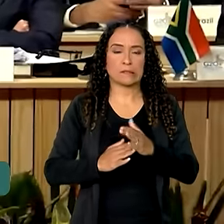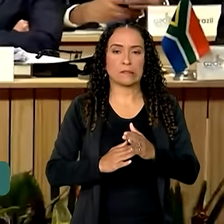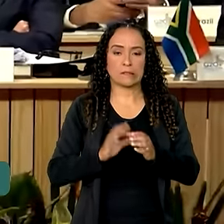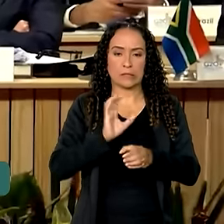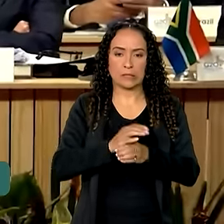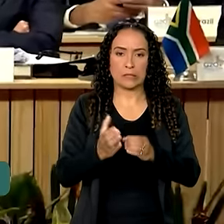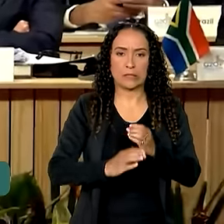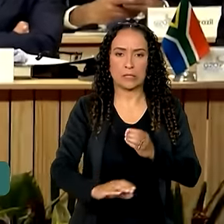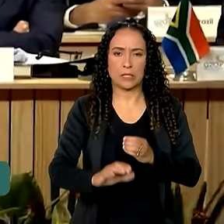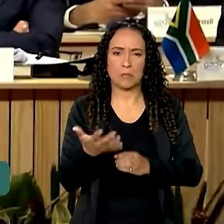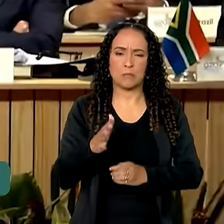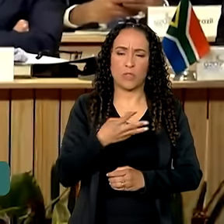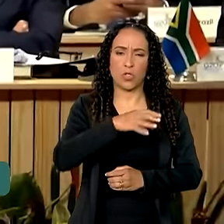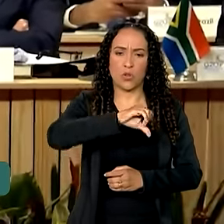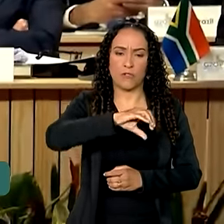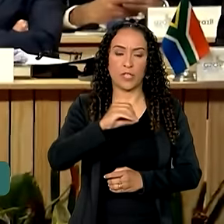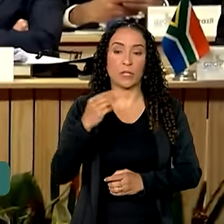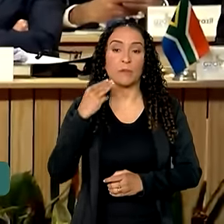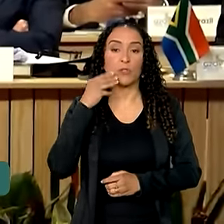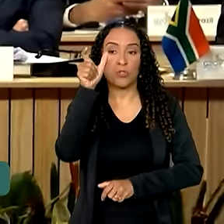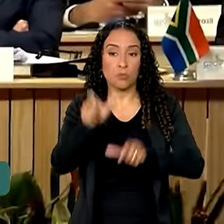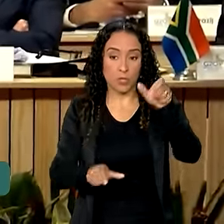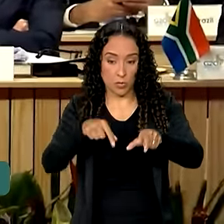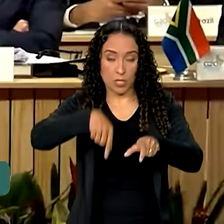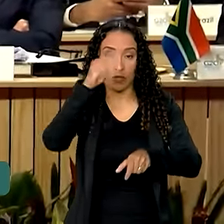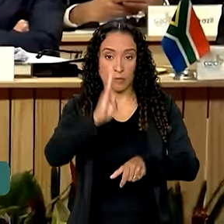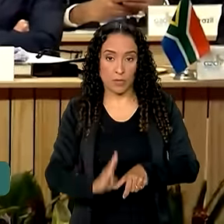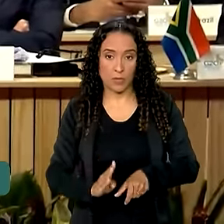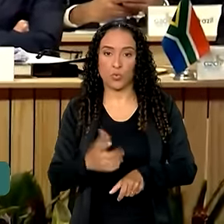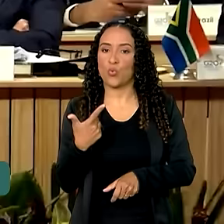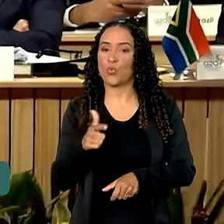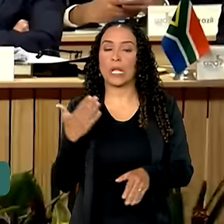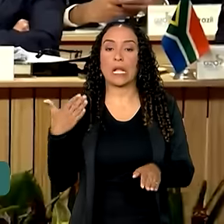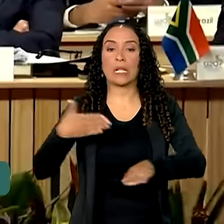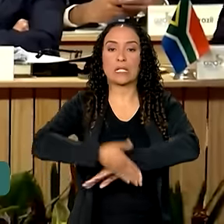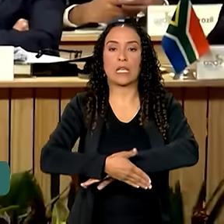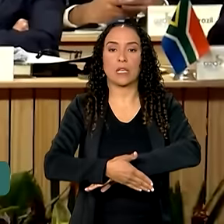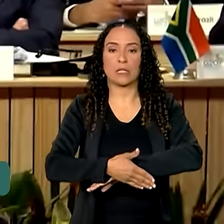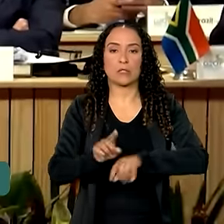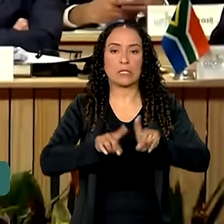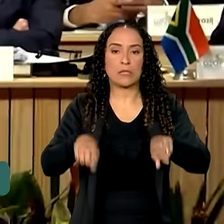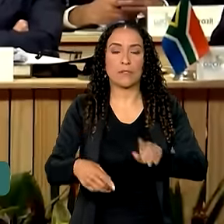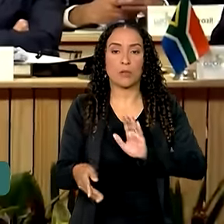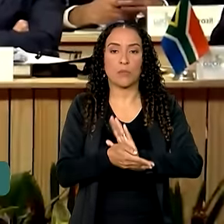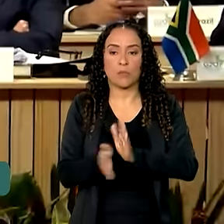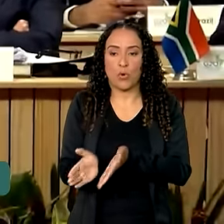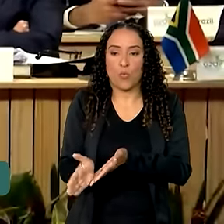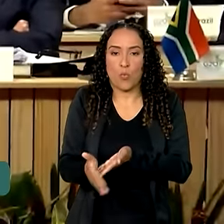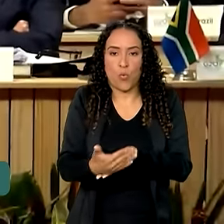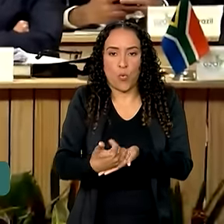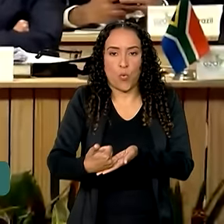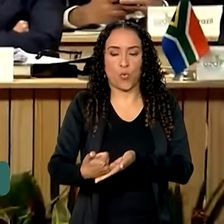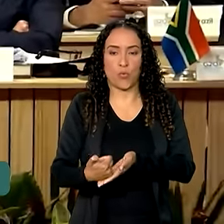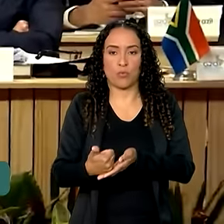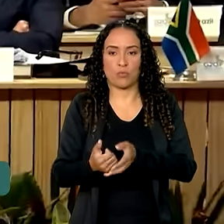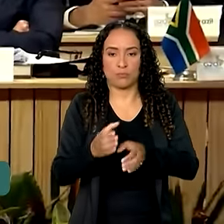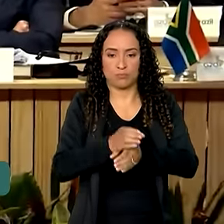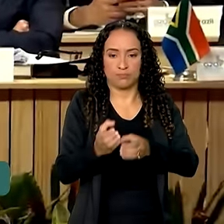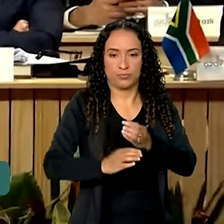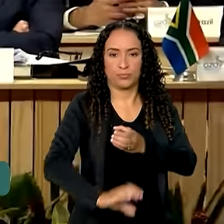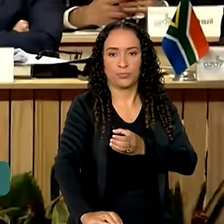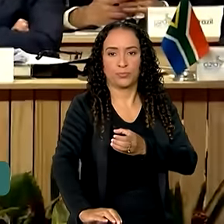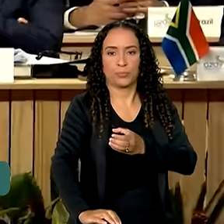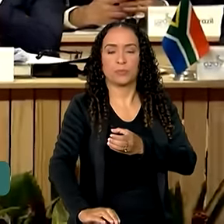atualmente cerca de 90 milhões de pessoas no Brasil não têm acesso a serviços de coleta de esgoto. Igualmente,